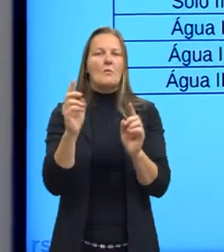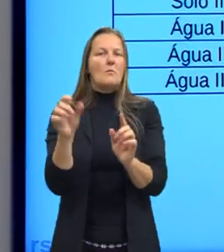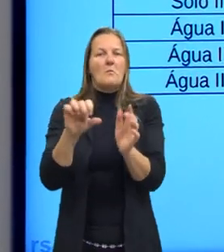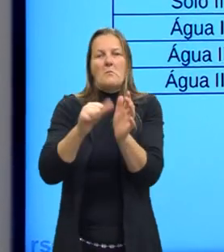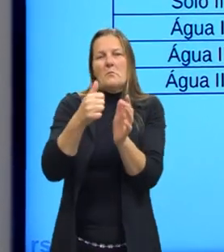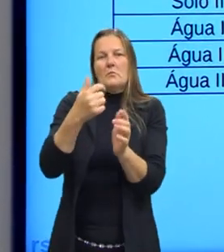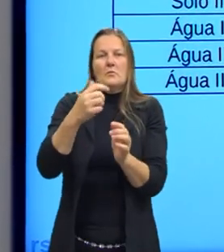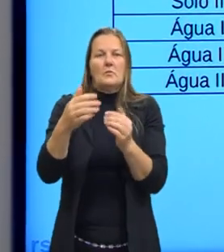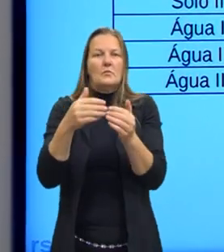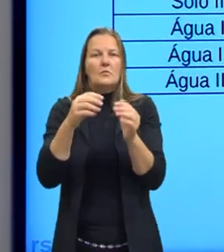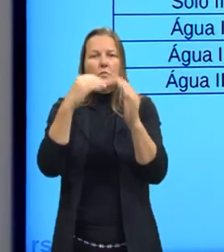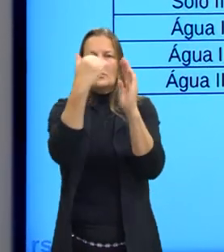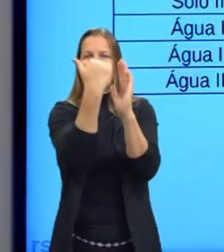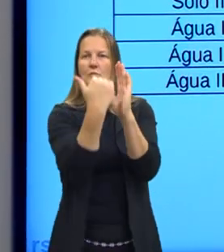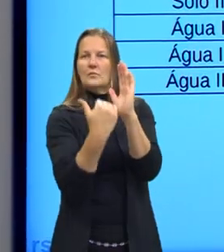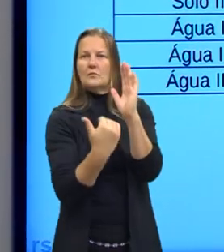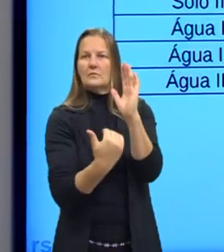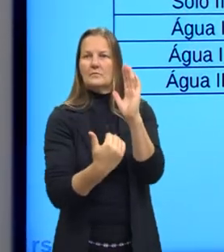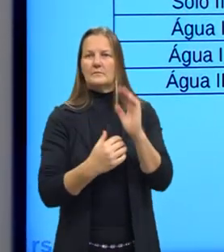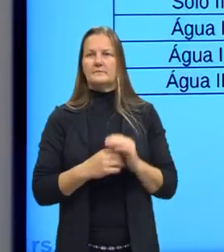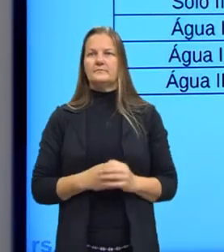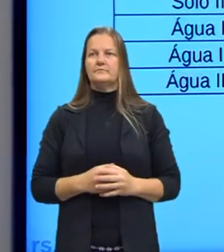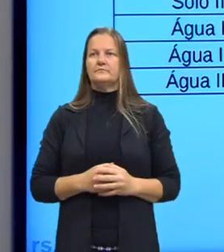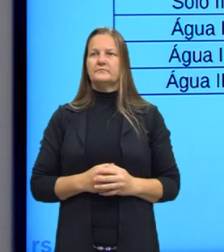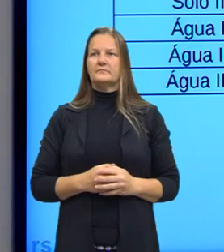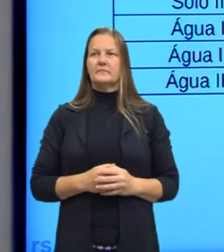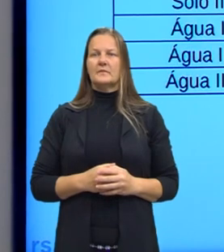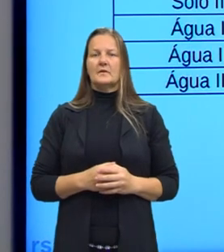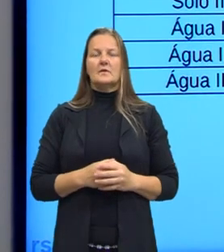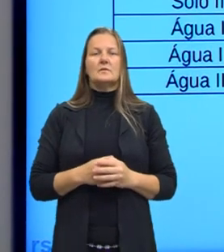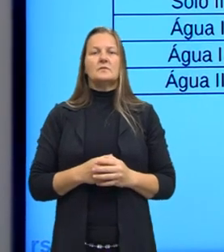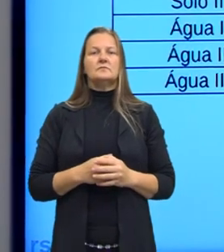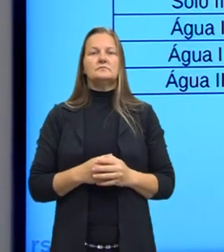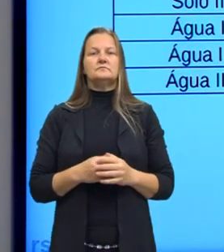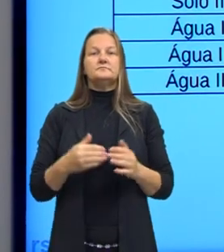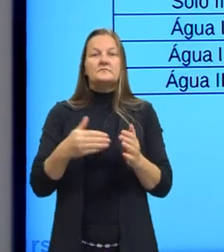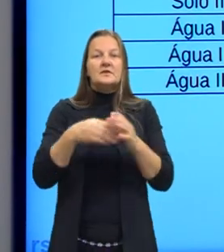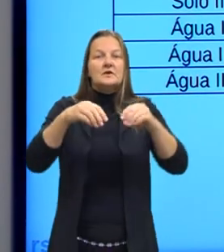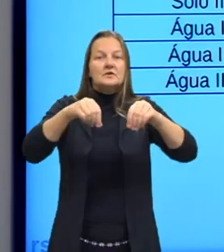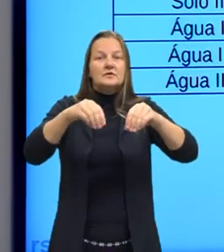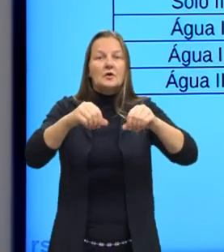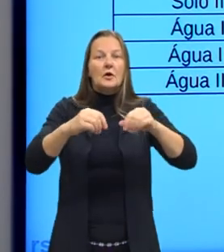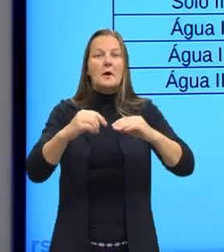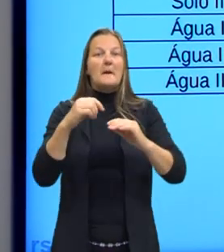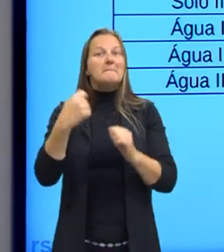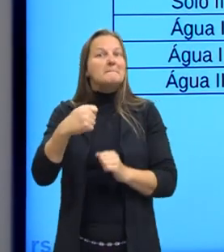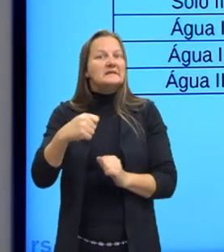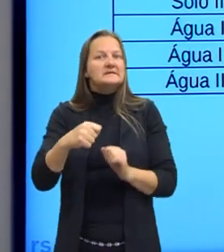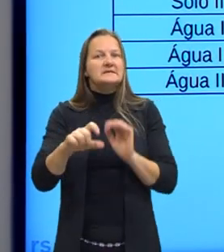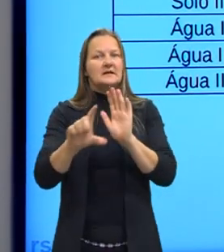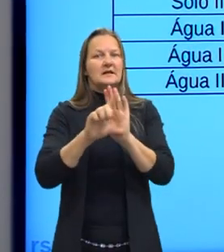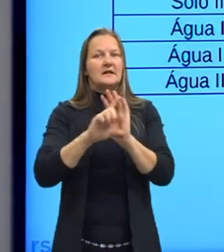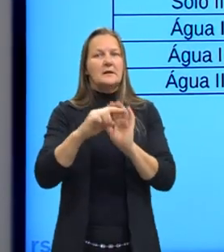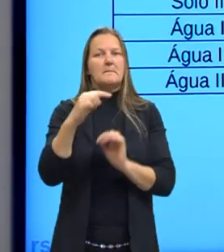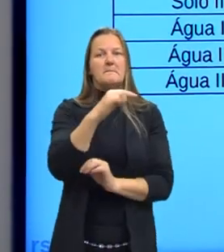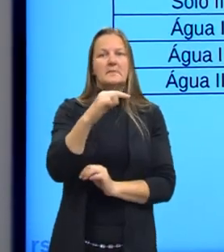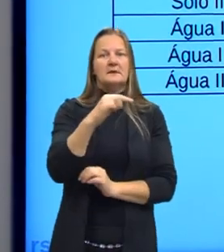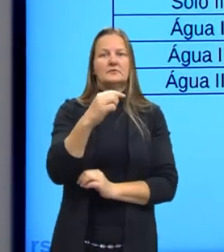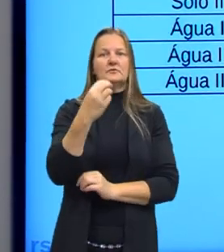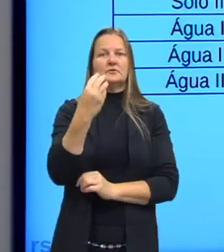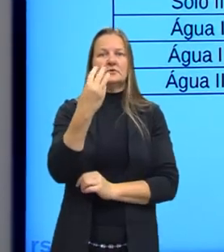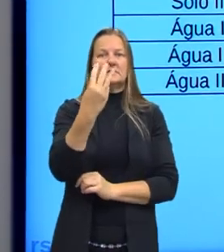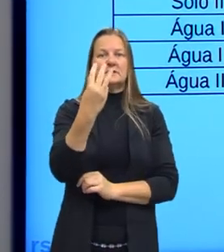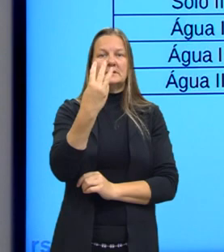aqui das opções, tá? A concentração de resíduo no solo tem que ser menor do que 30mg por quilo